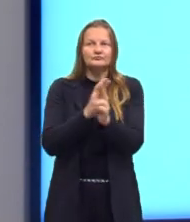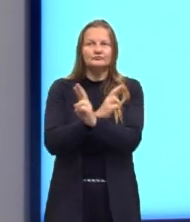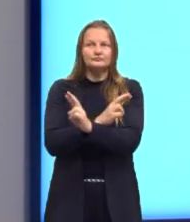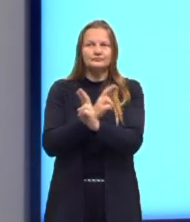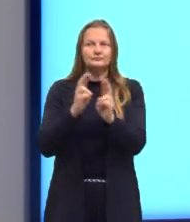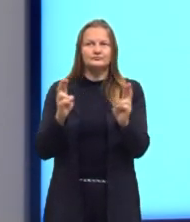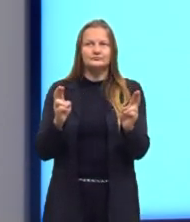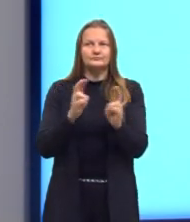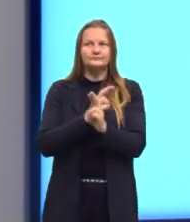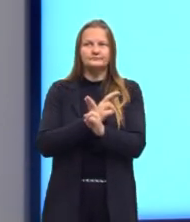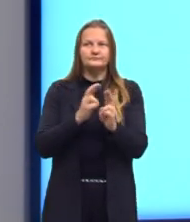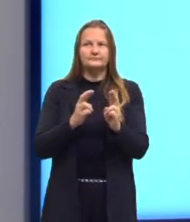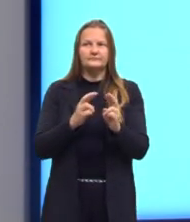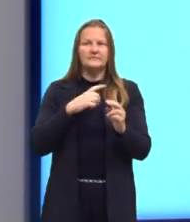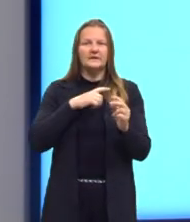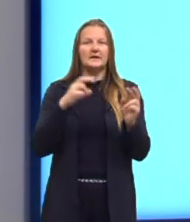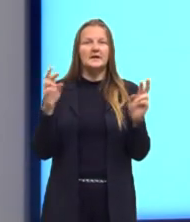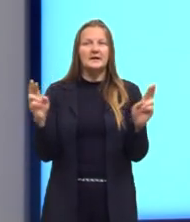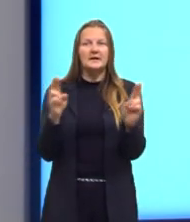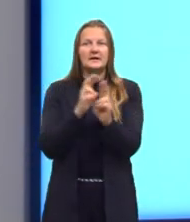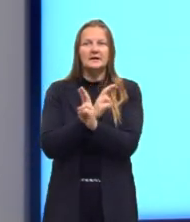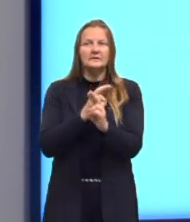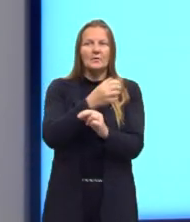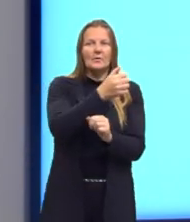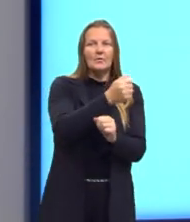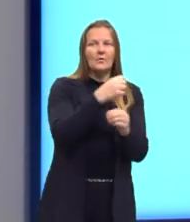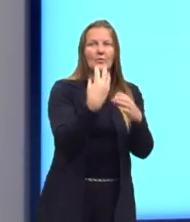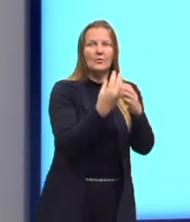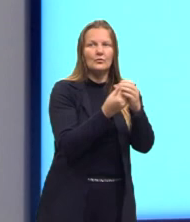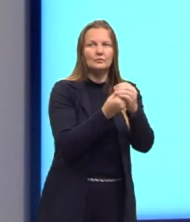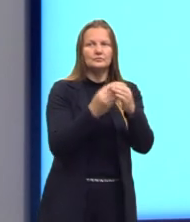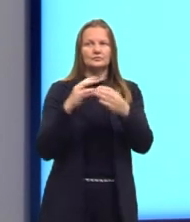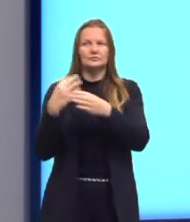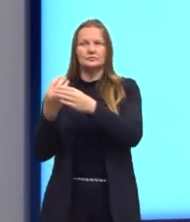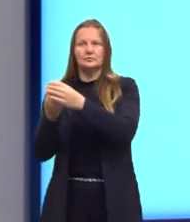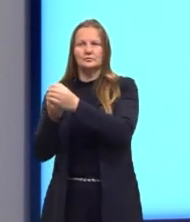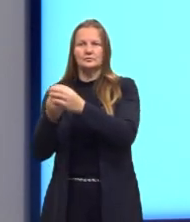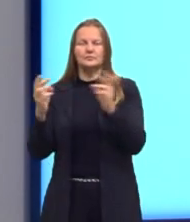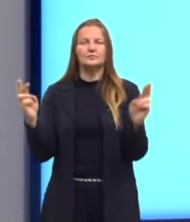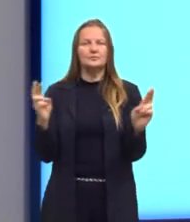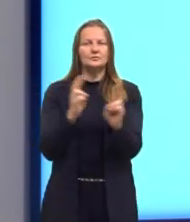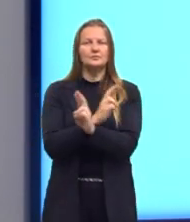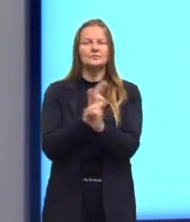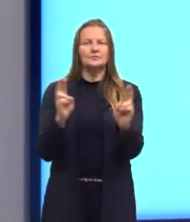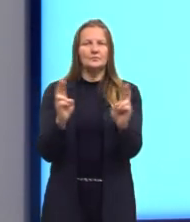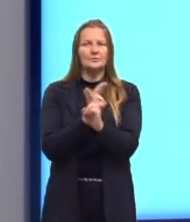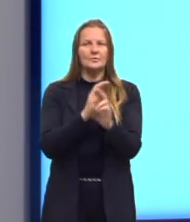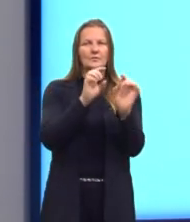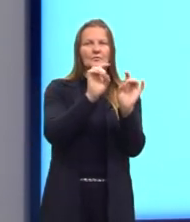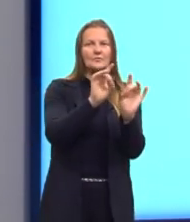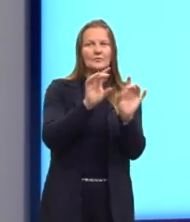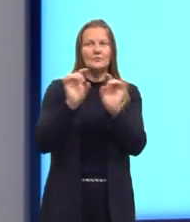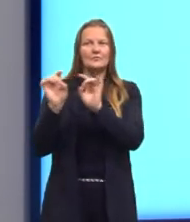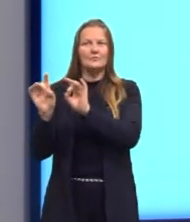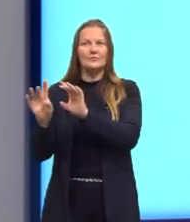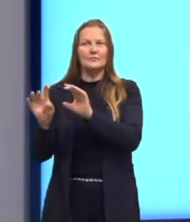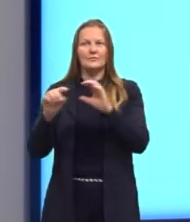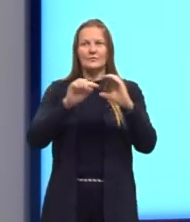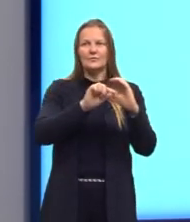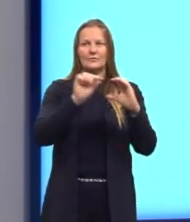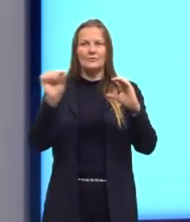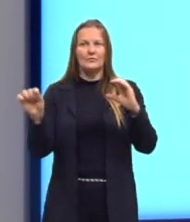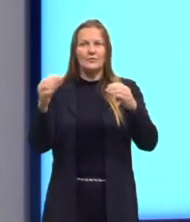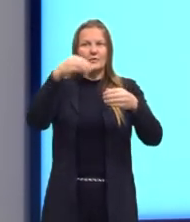observar? Que existe uma relação entre esses conjuntos aqui, mais especificamente entre os